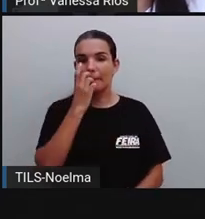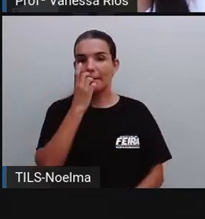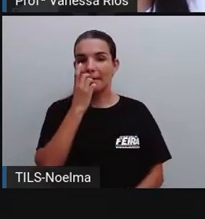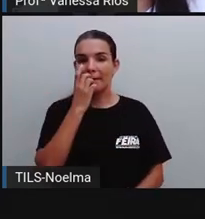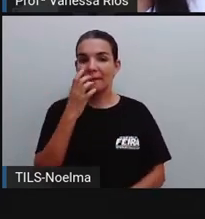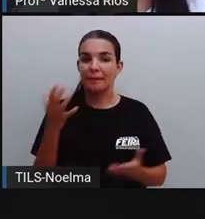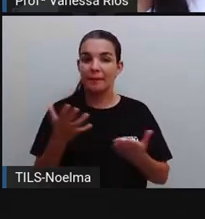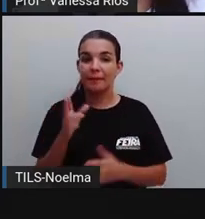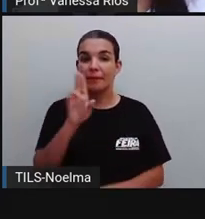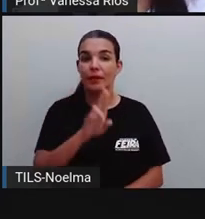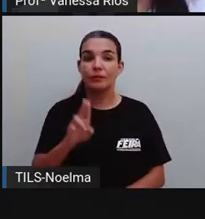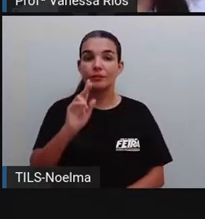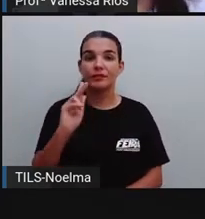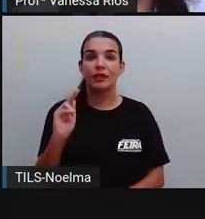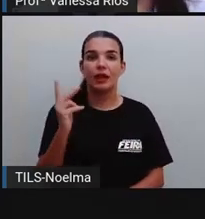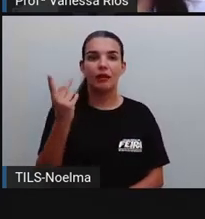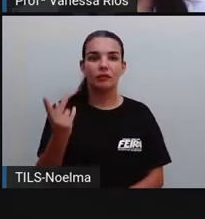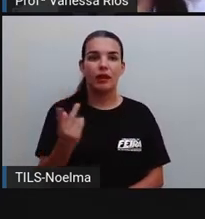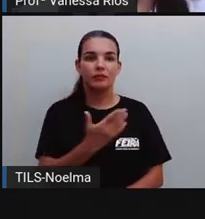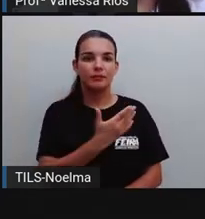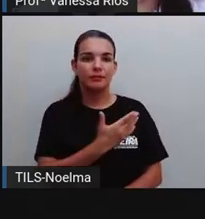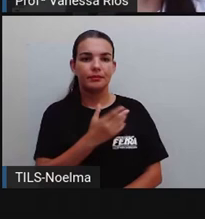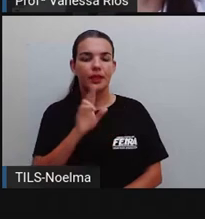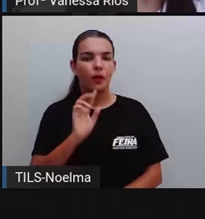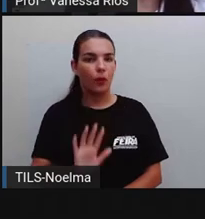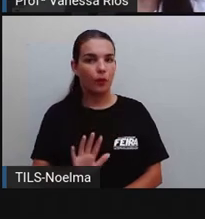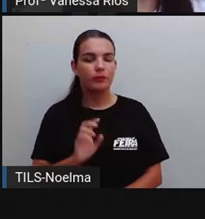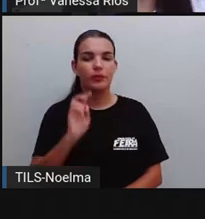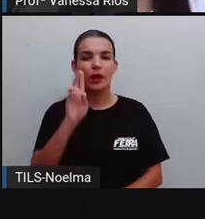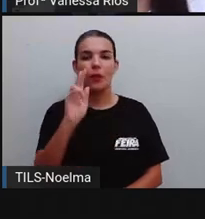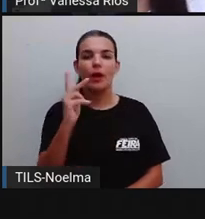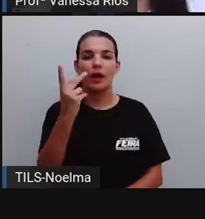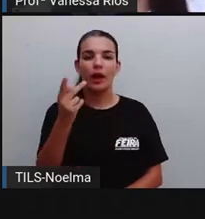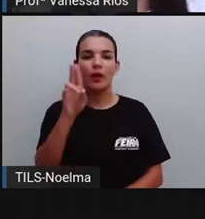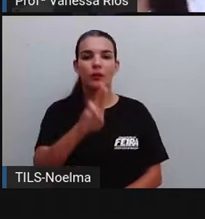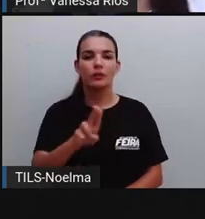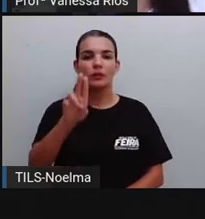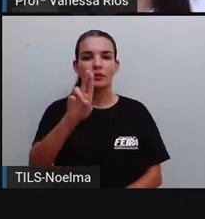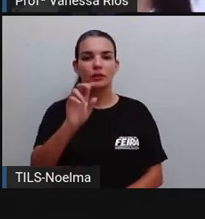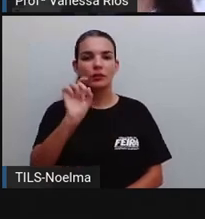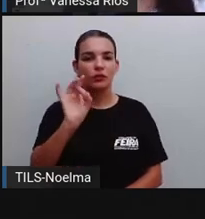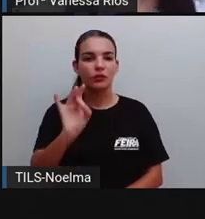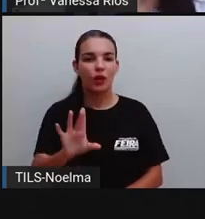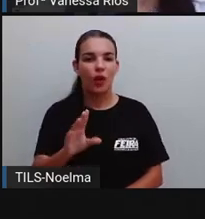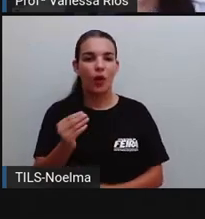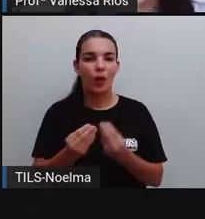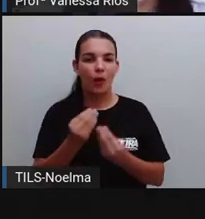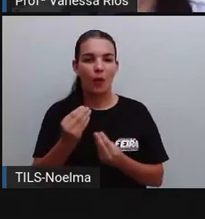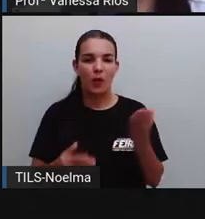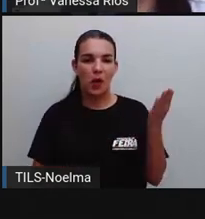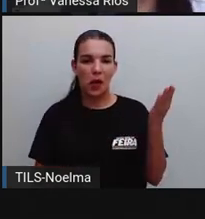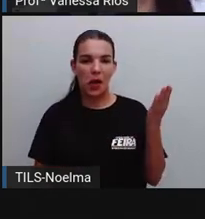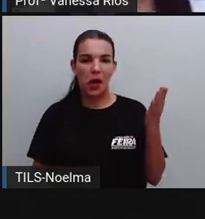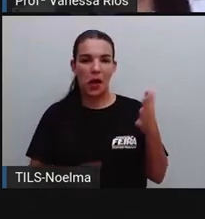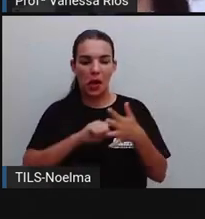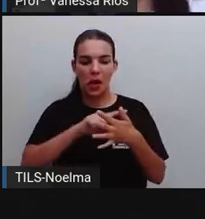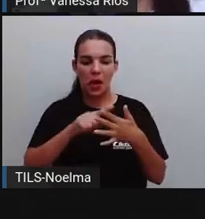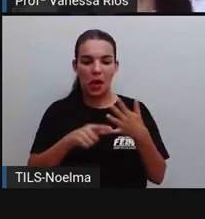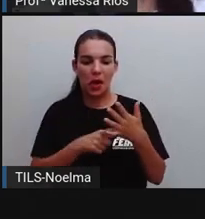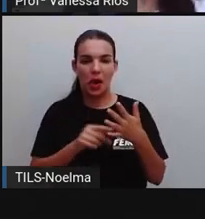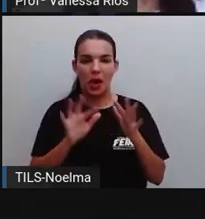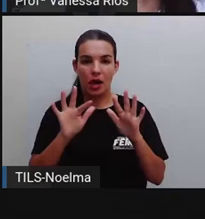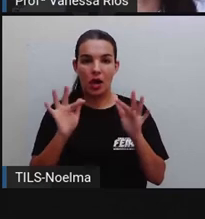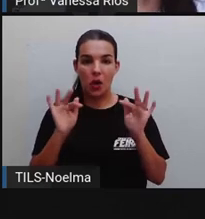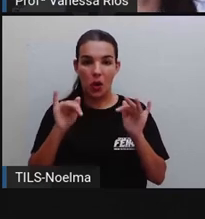letra H. Olhem só. O H, ele é utilizado nas seguintes situações. No